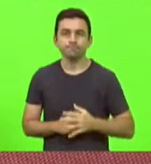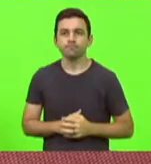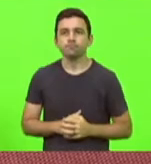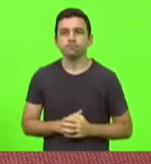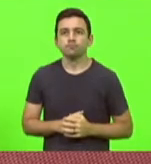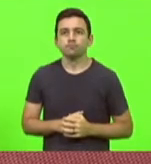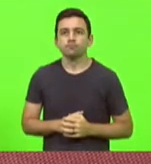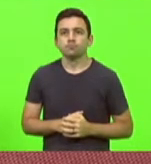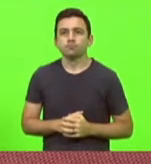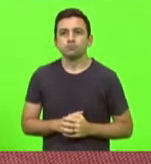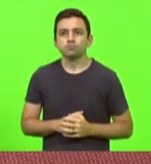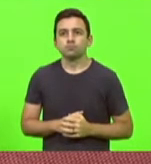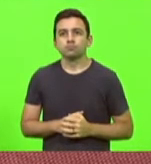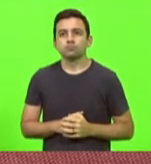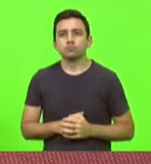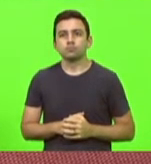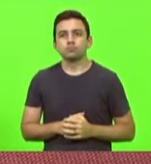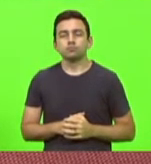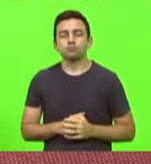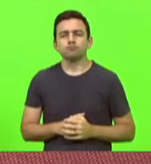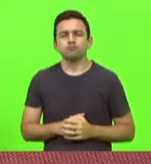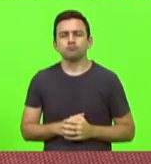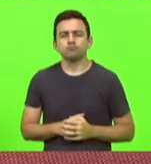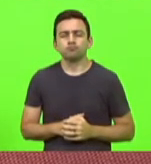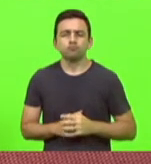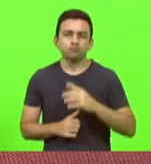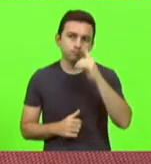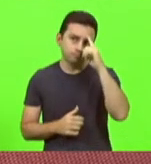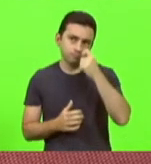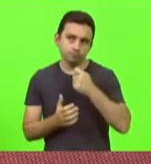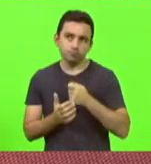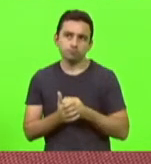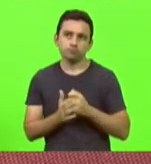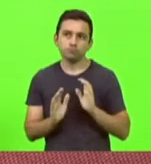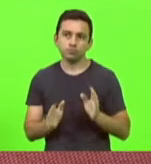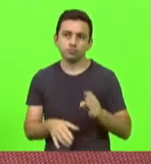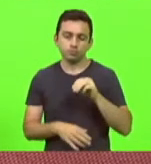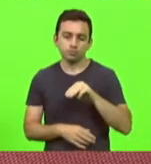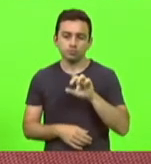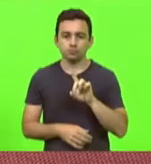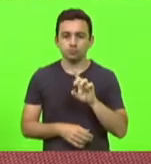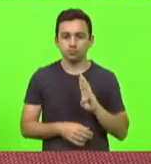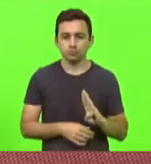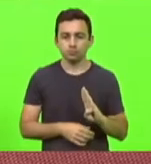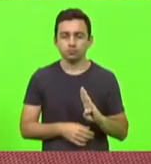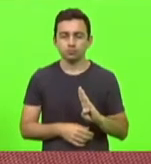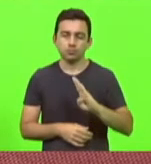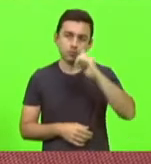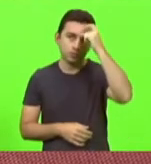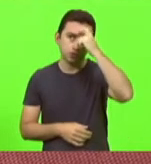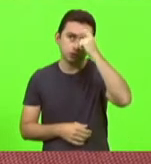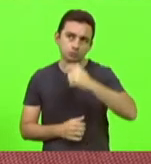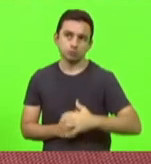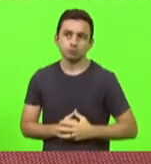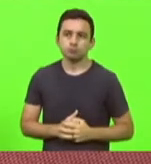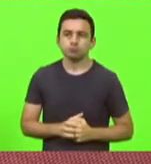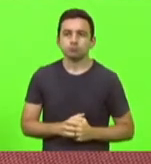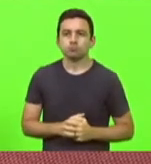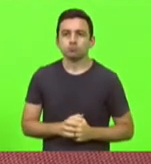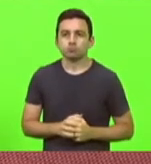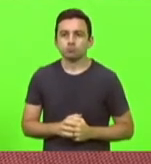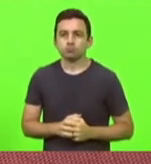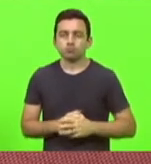É por decisão da bancada do MDB, voto Maurício Scudillac. Obrigado,